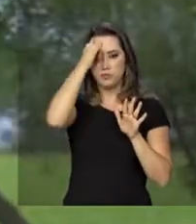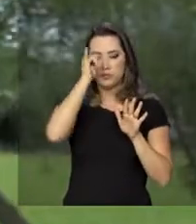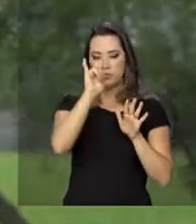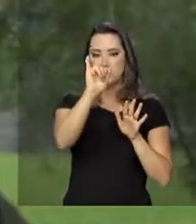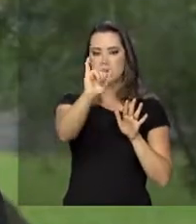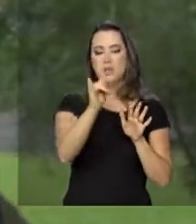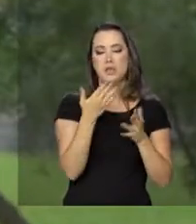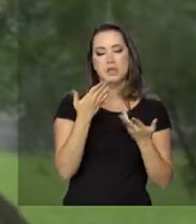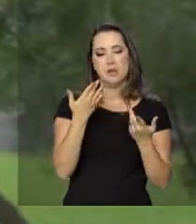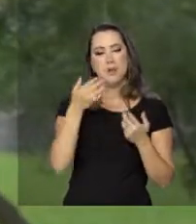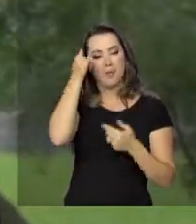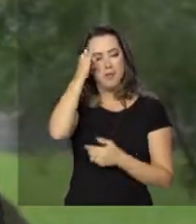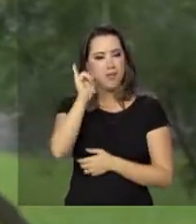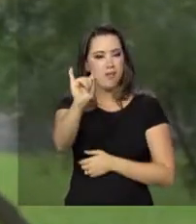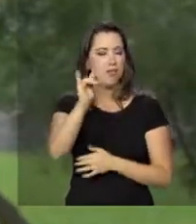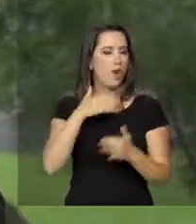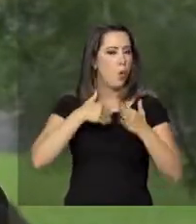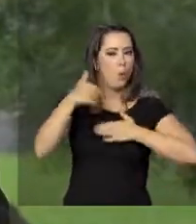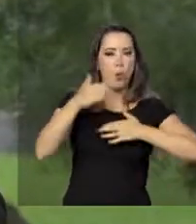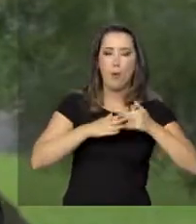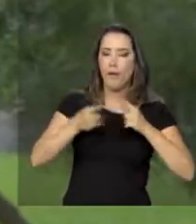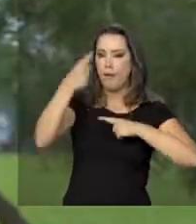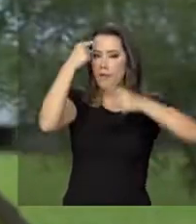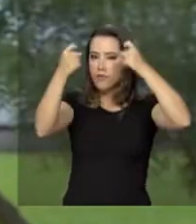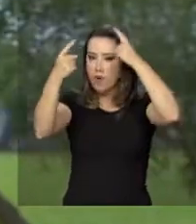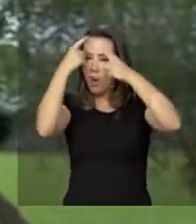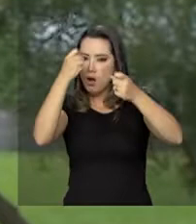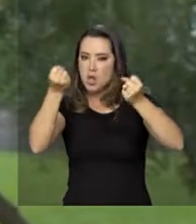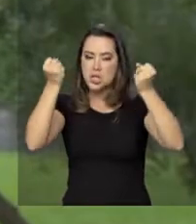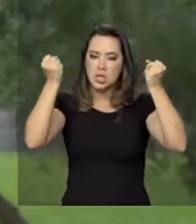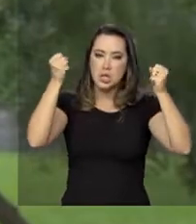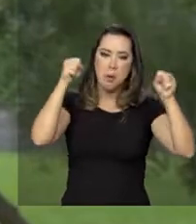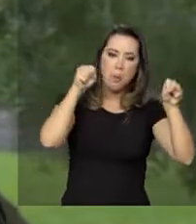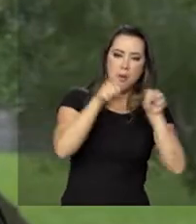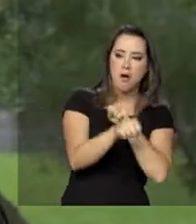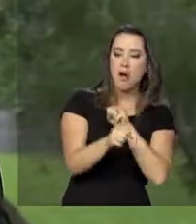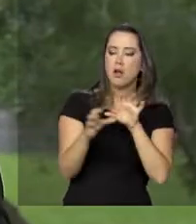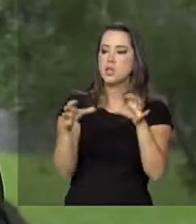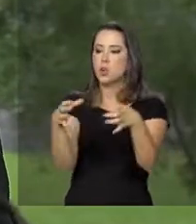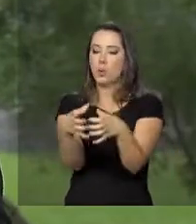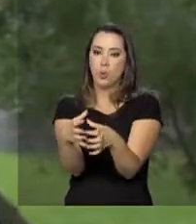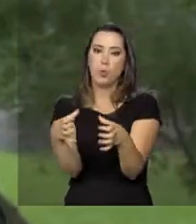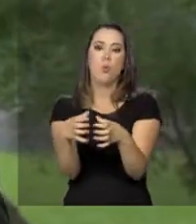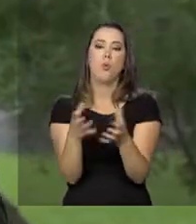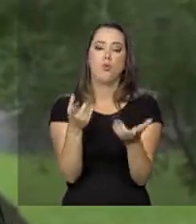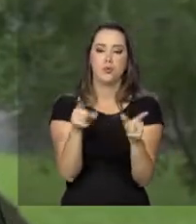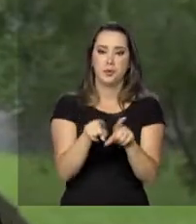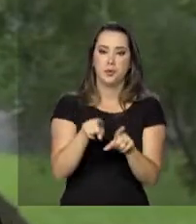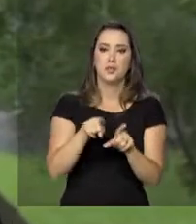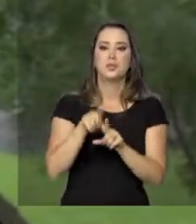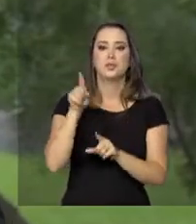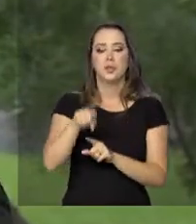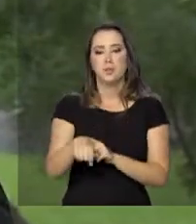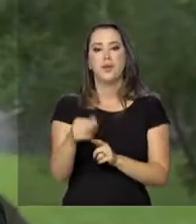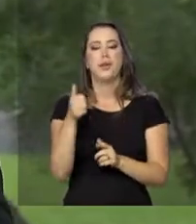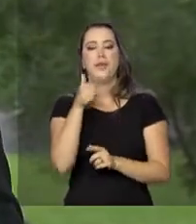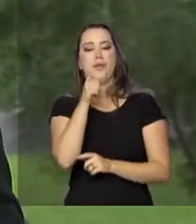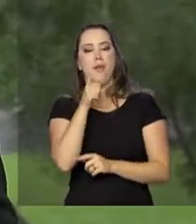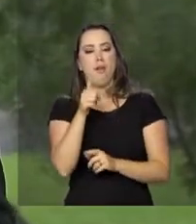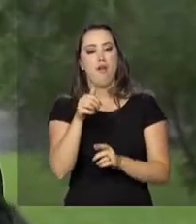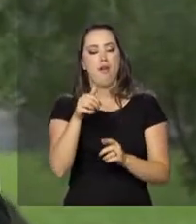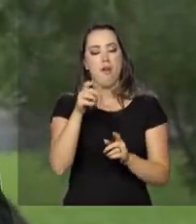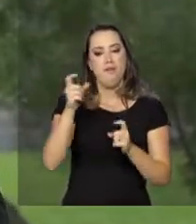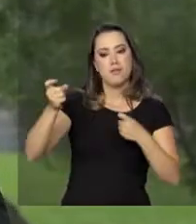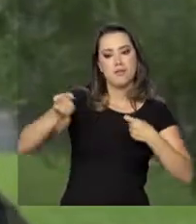governo atua aí para prevenir toda a forma de violência com relação a esses grupos, o que inclui aí a violência sexual,